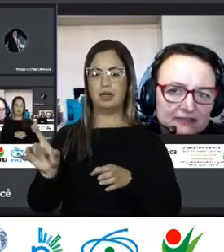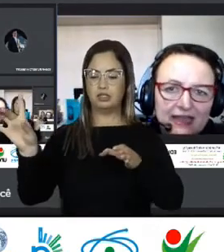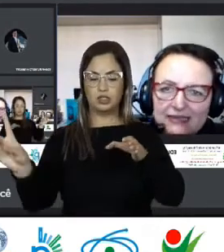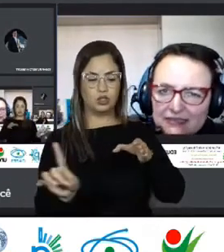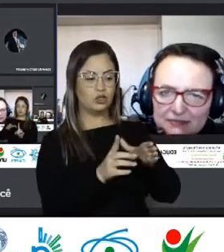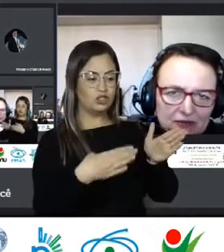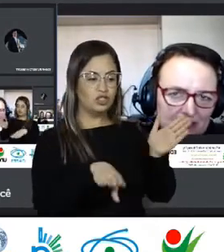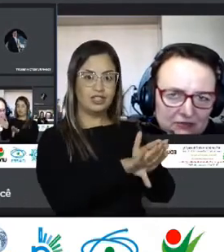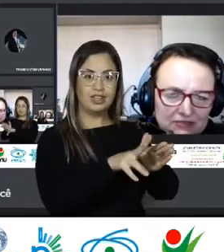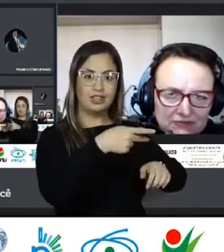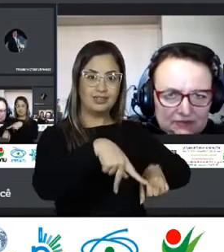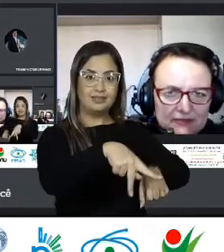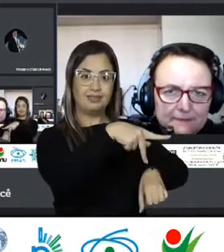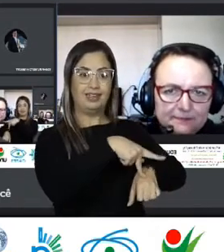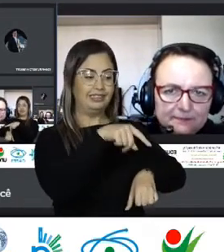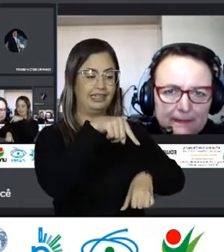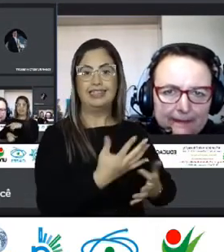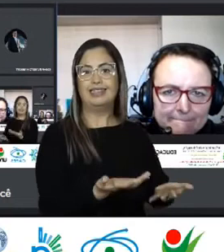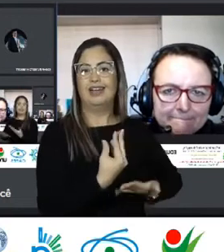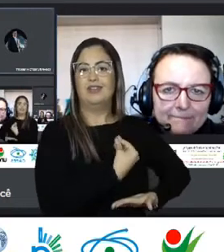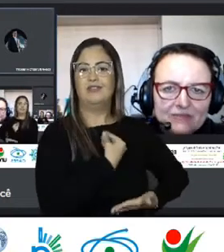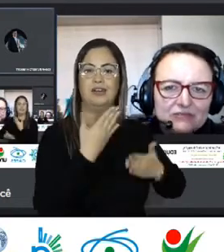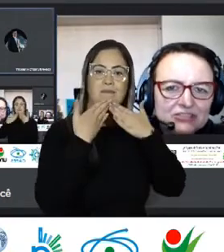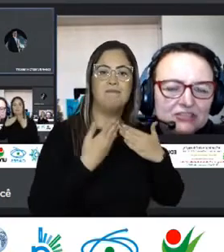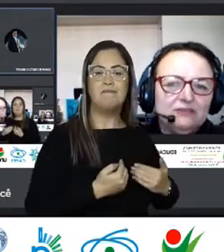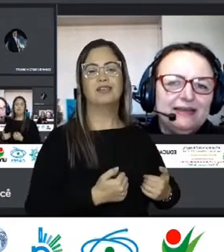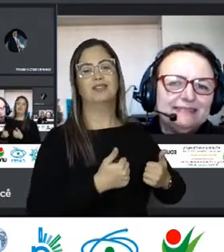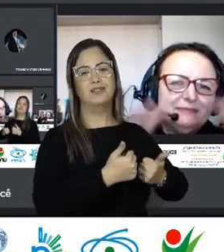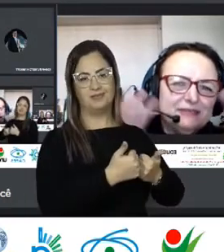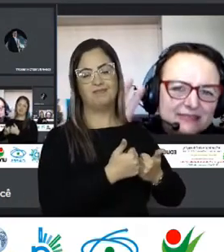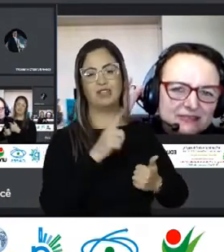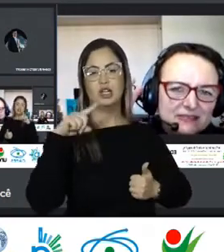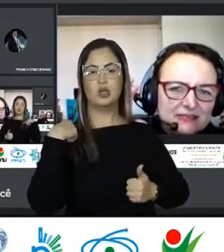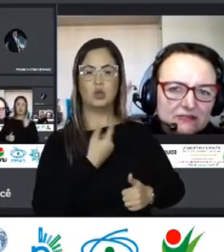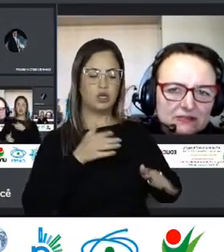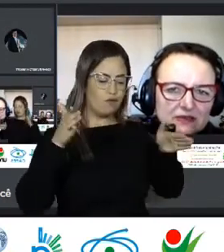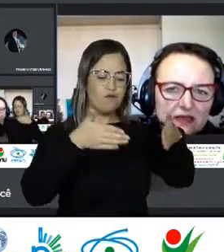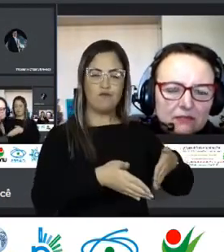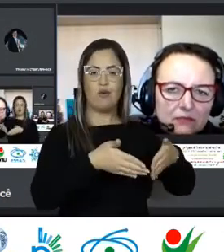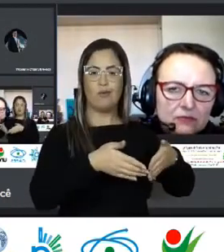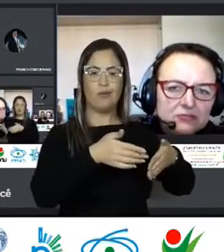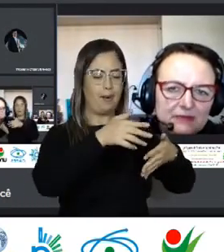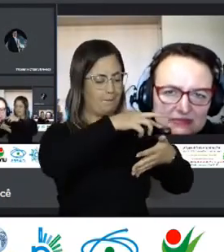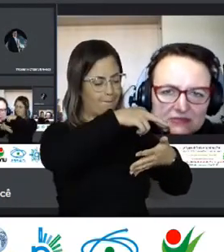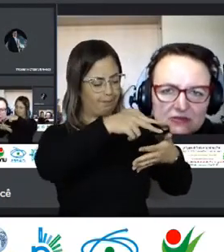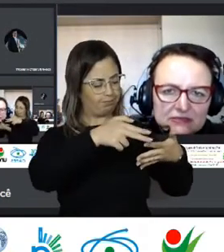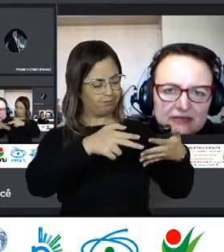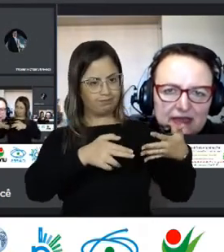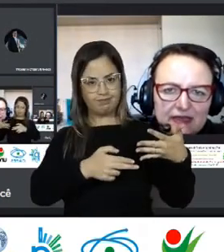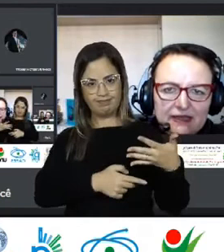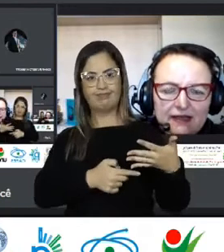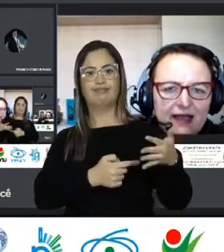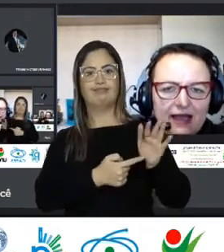expectativa Dali de melhorar A condição de vida Então a gente tem que olhar Sempre nessas Múltiplas